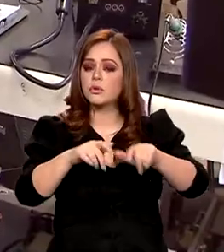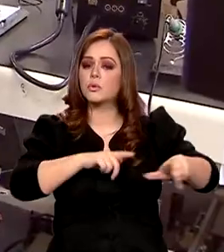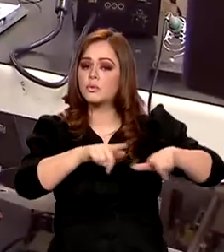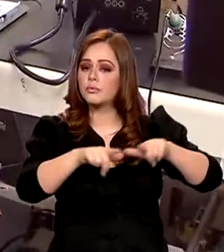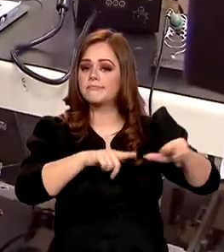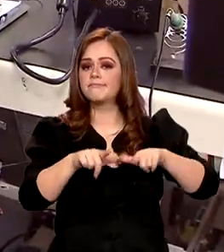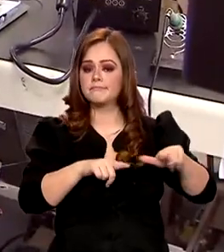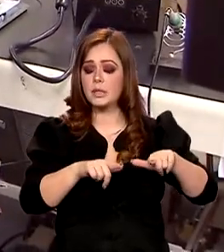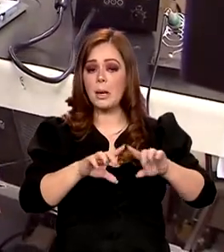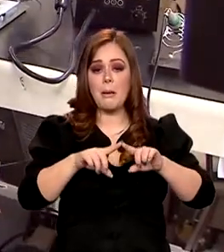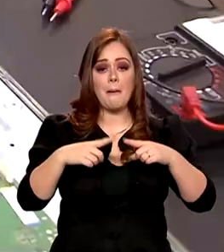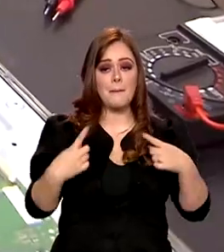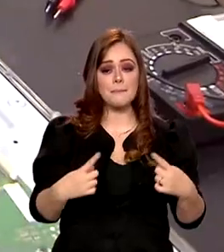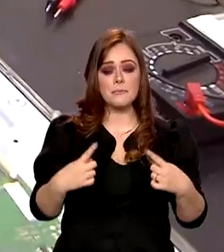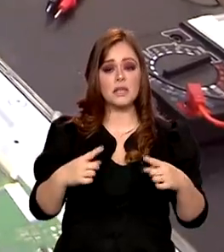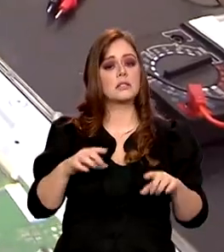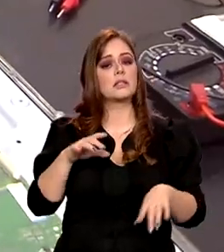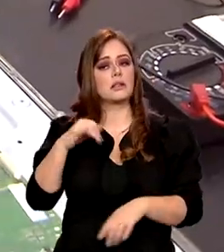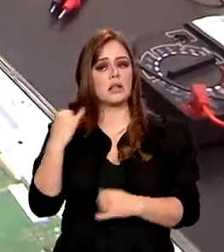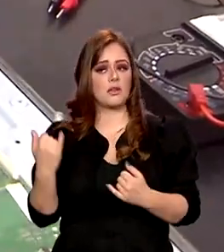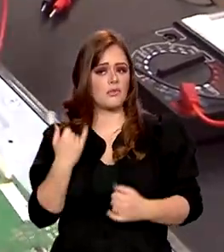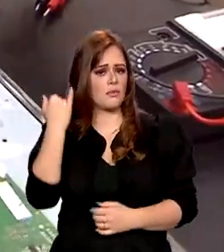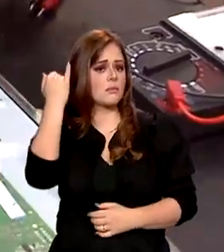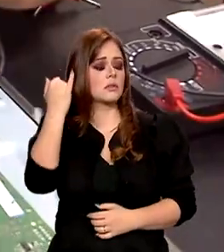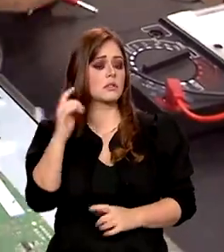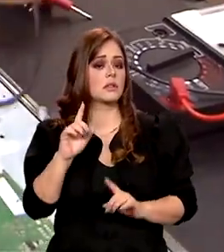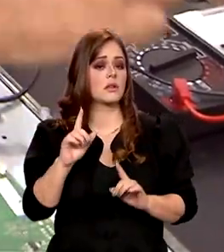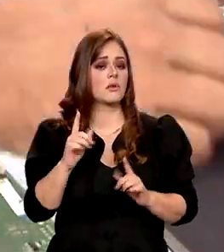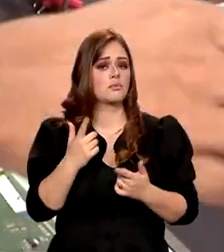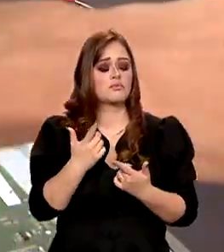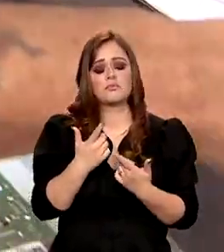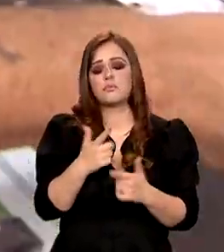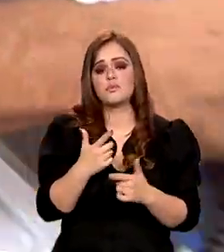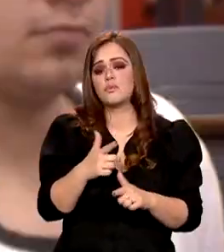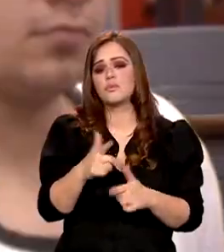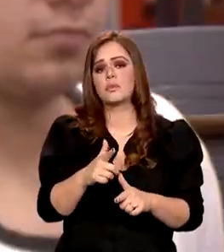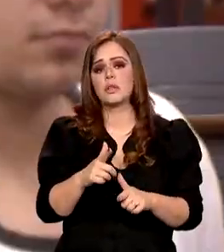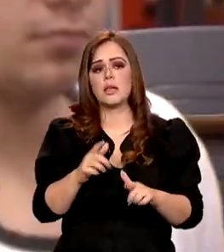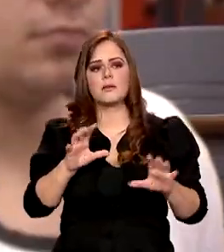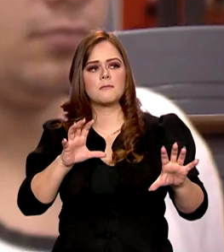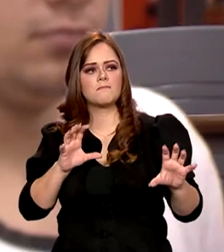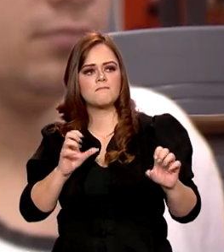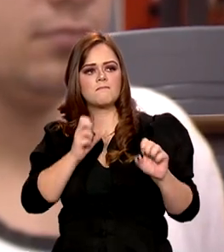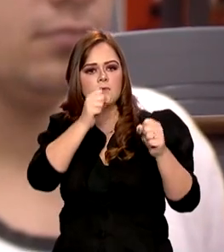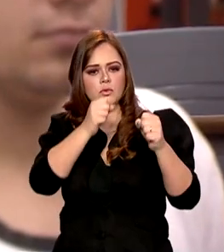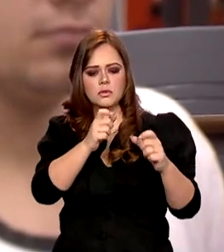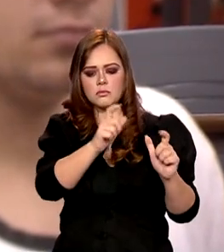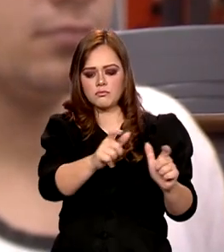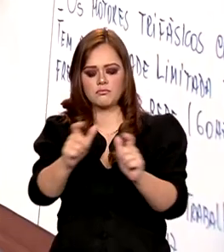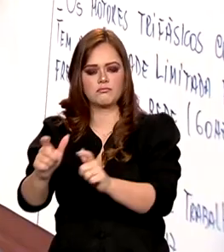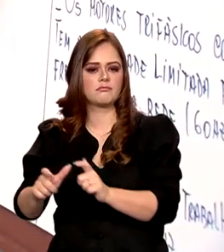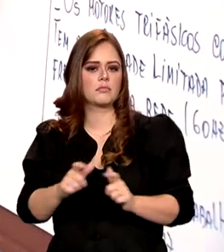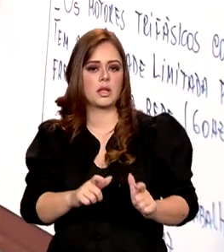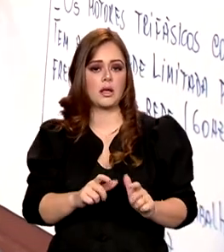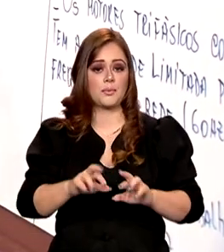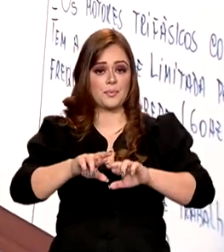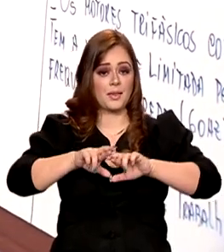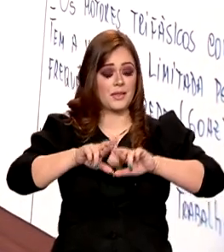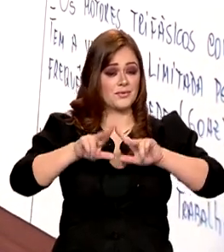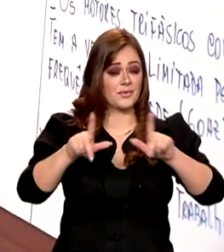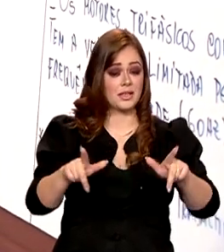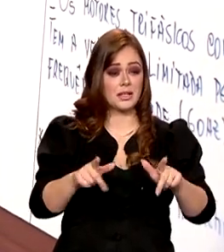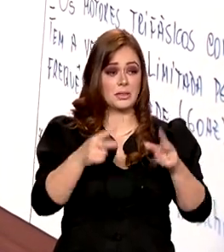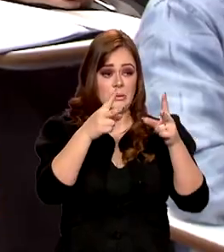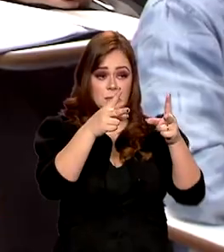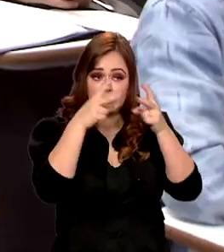mas esse tipo de formação nem sempre leva em conta as potencialidades de cada região. A mudança de perspectiva